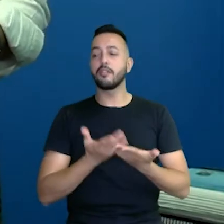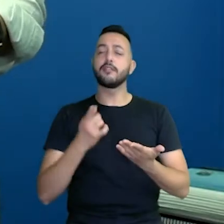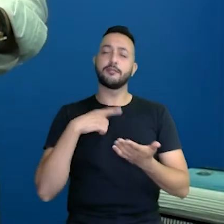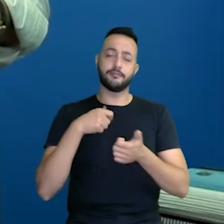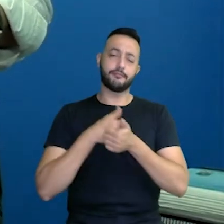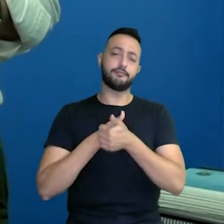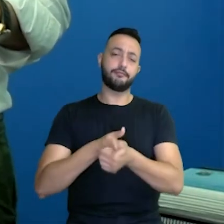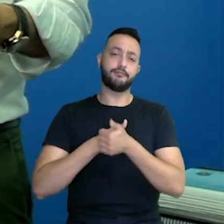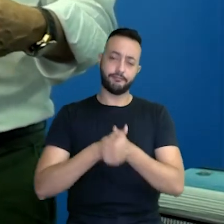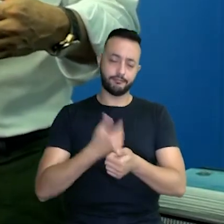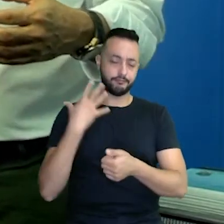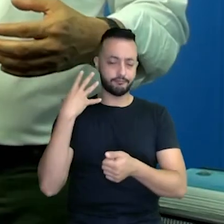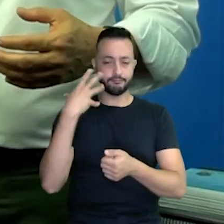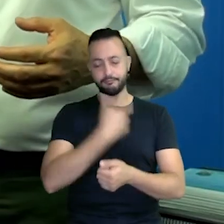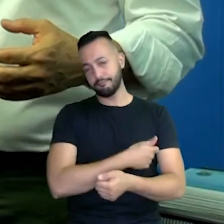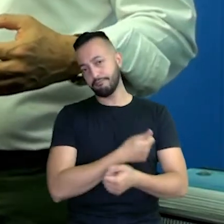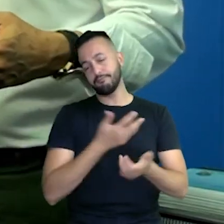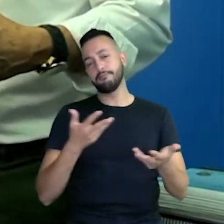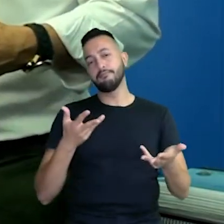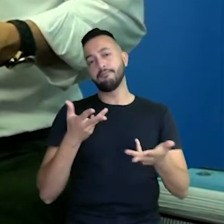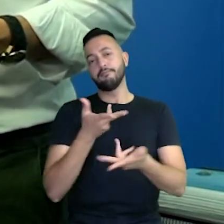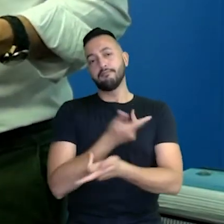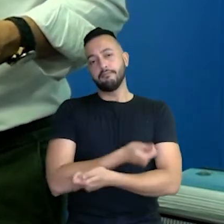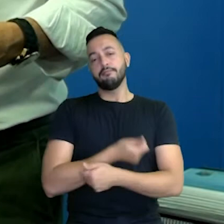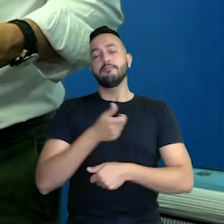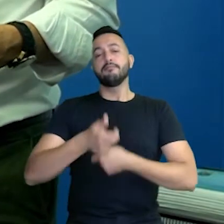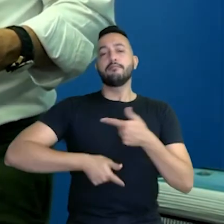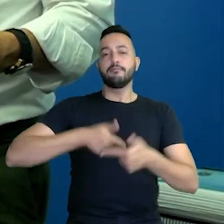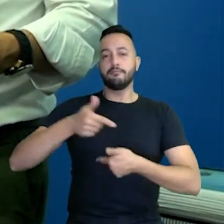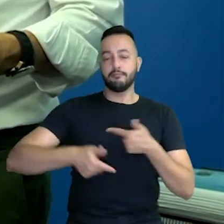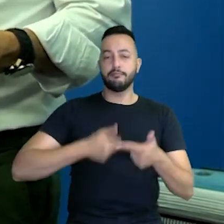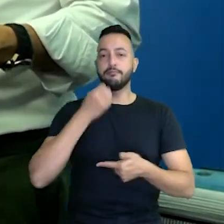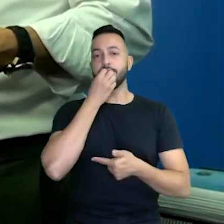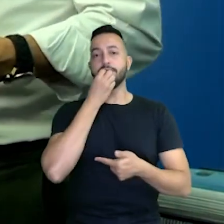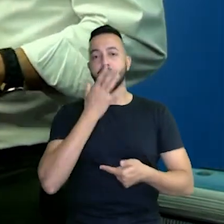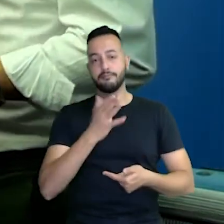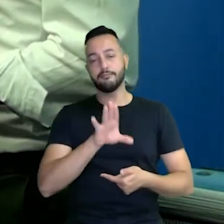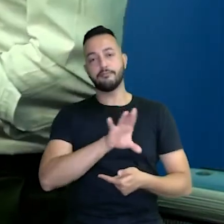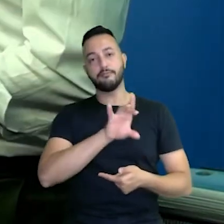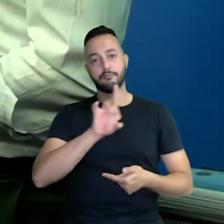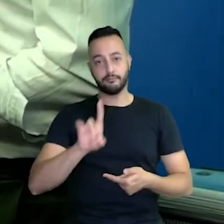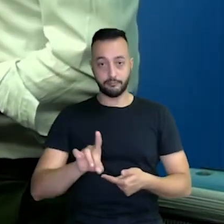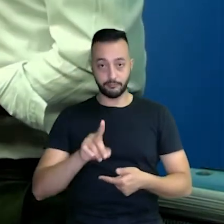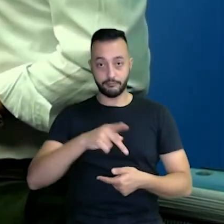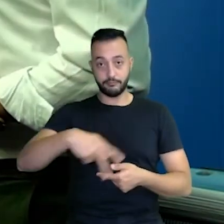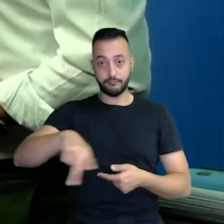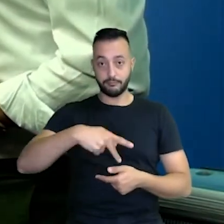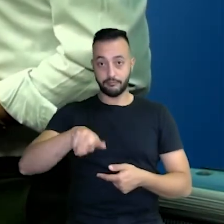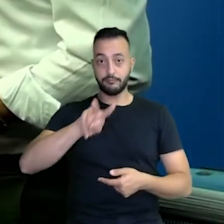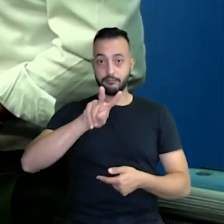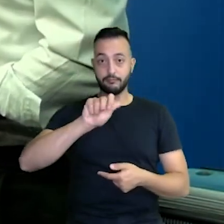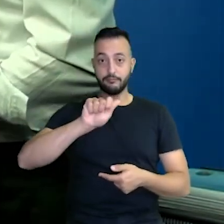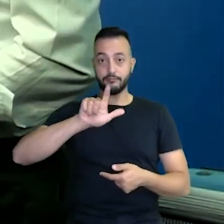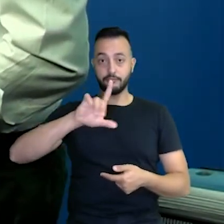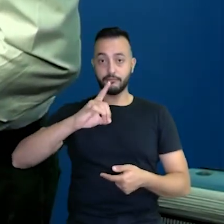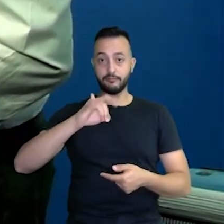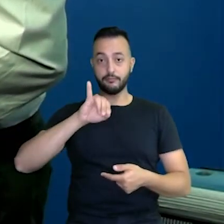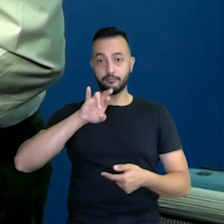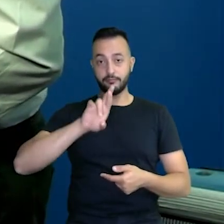fazem um acompanhamento belíssimo, maravilhoso, é um trabalho muito bom, coordenado pelo professor Valdir.